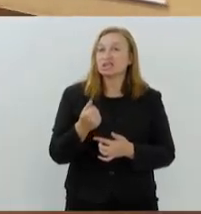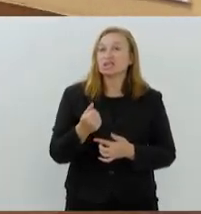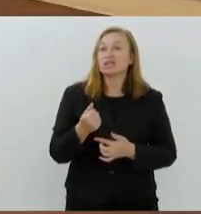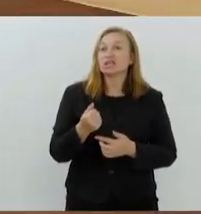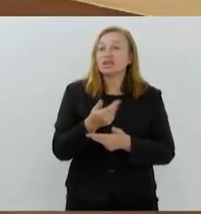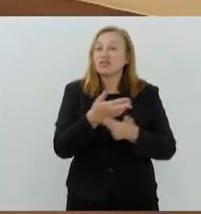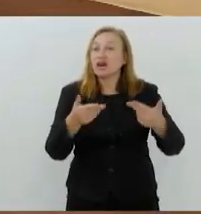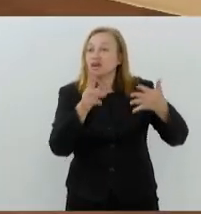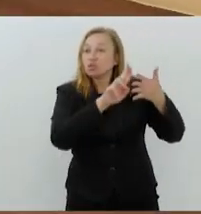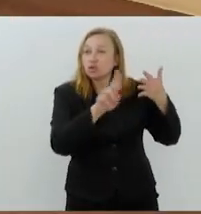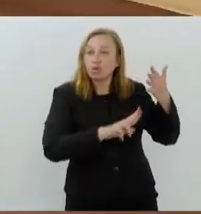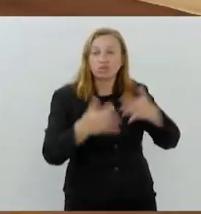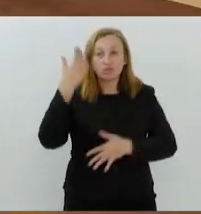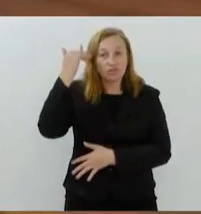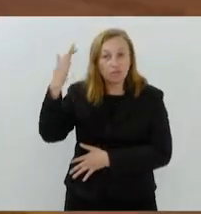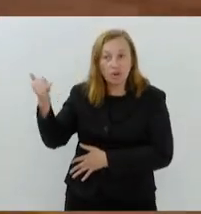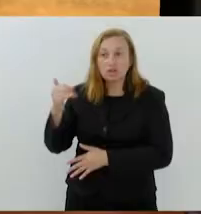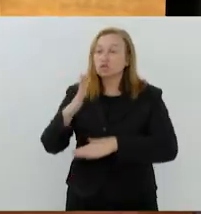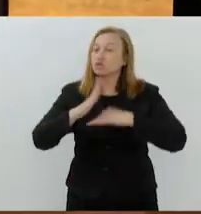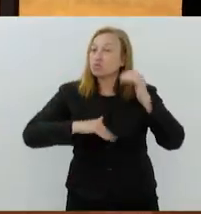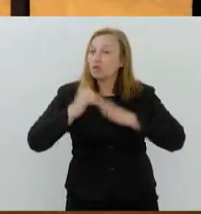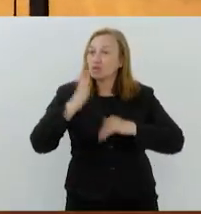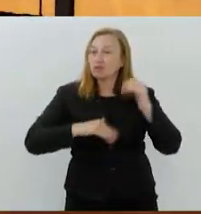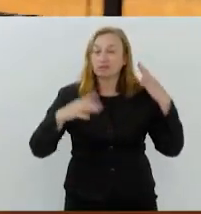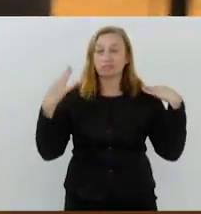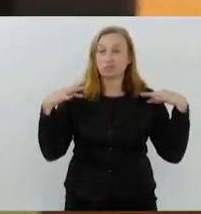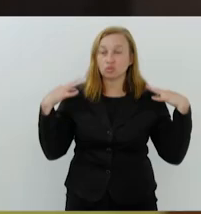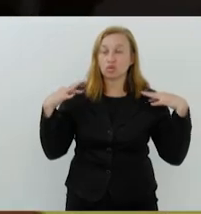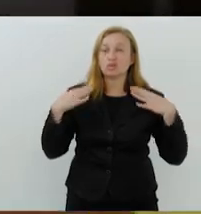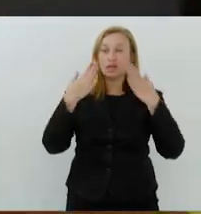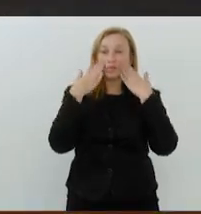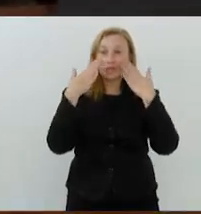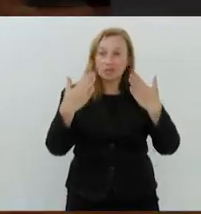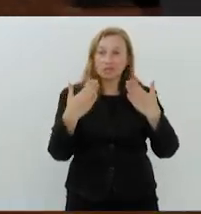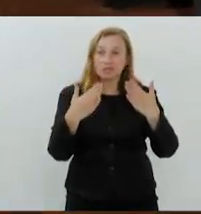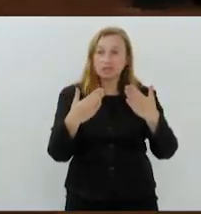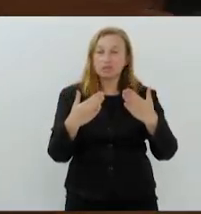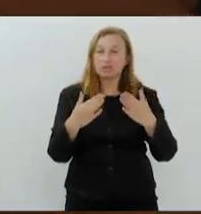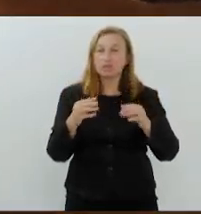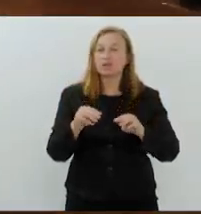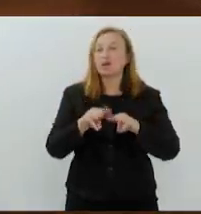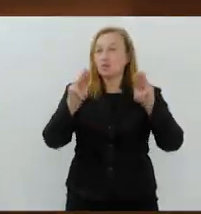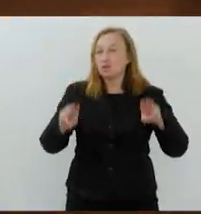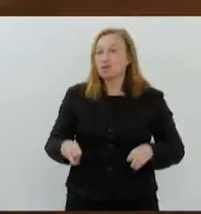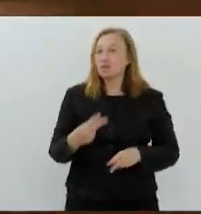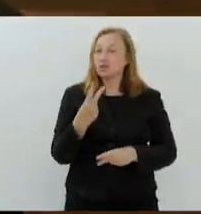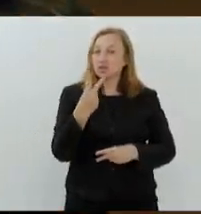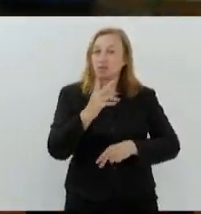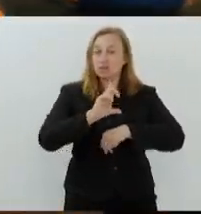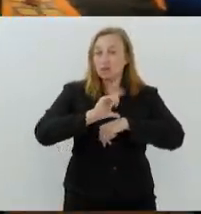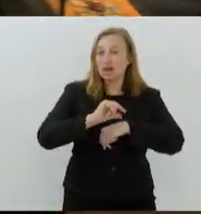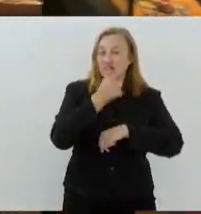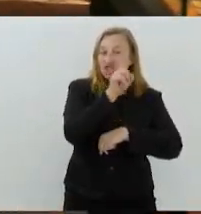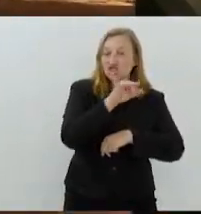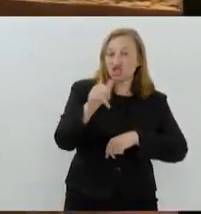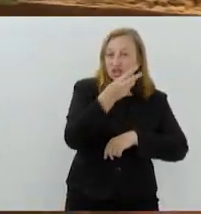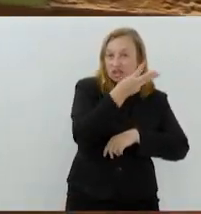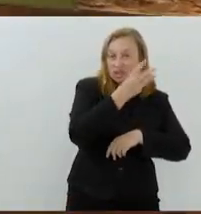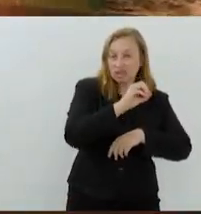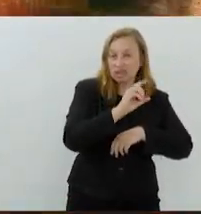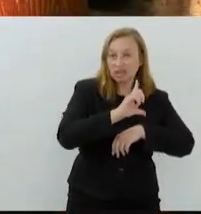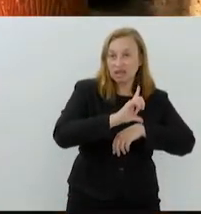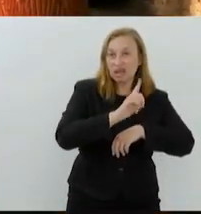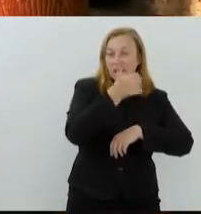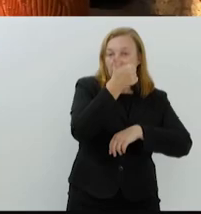Adalton Fernandes. Os profissionais de turismo vão ser apresentados ao acervo em dois horários, no dia 30, às 10 horas da